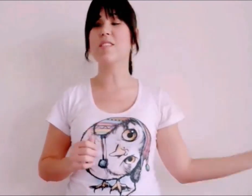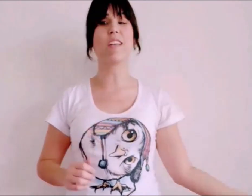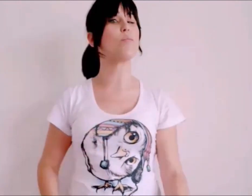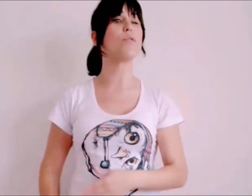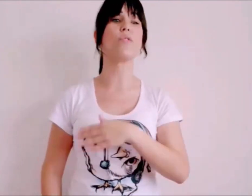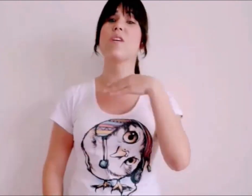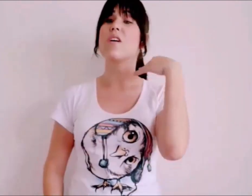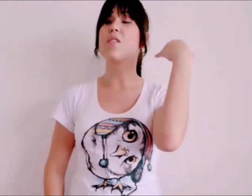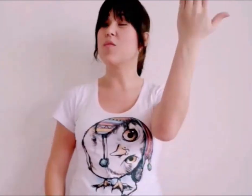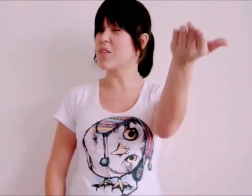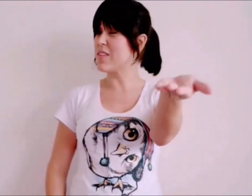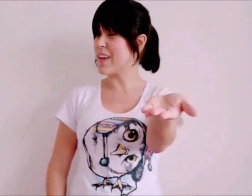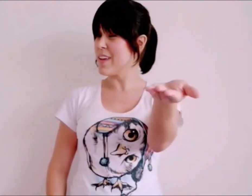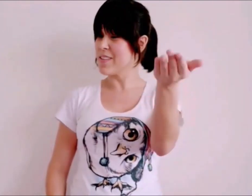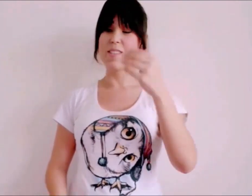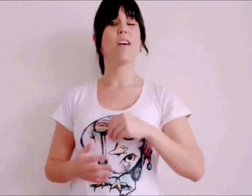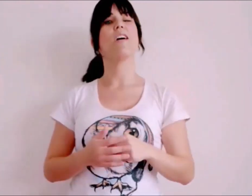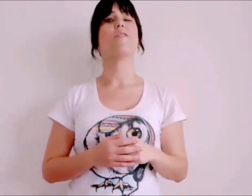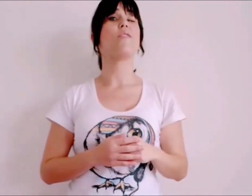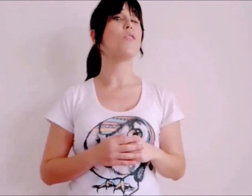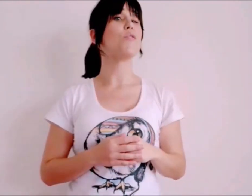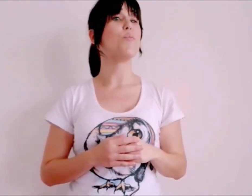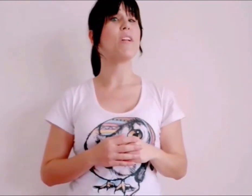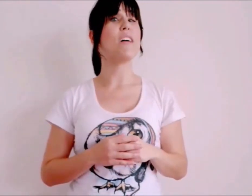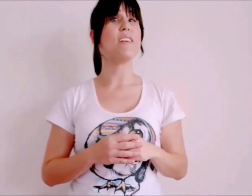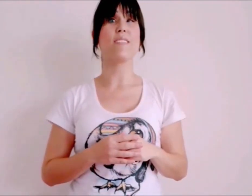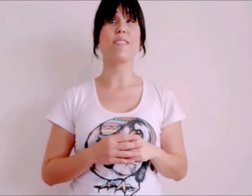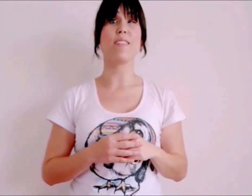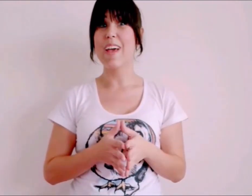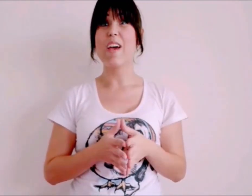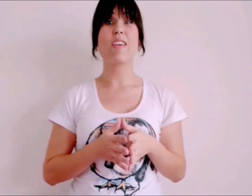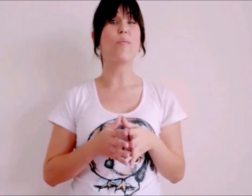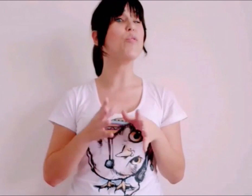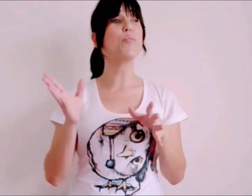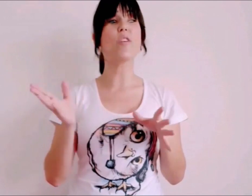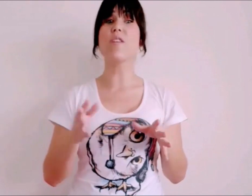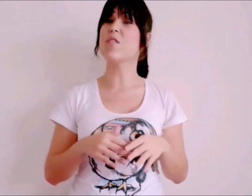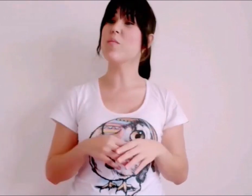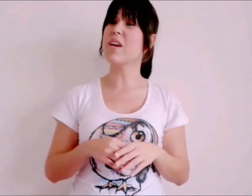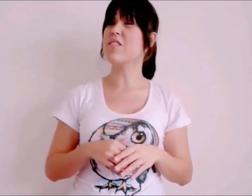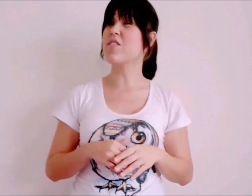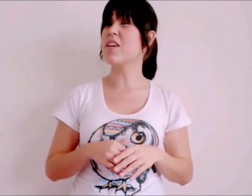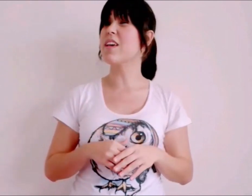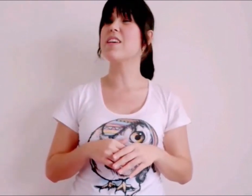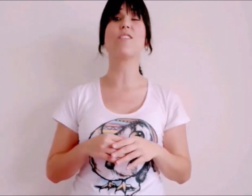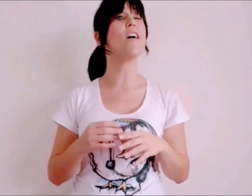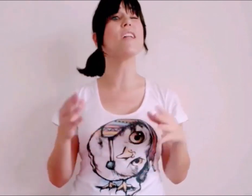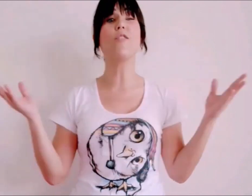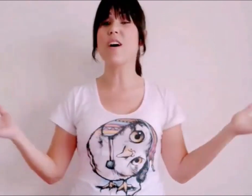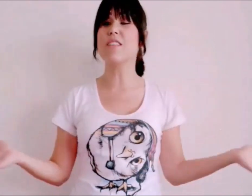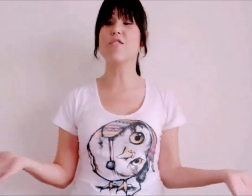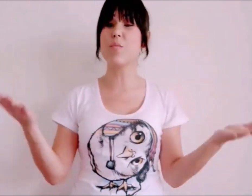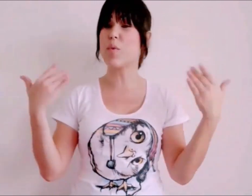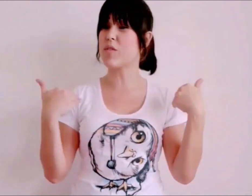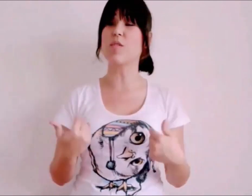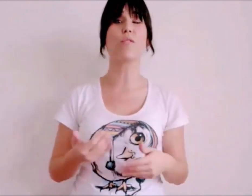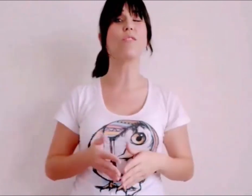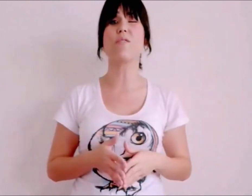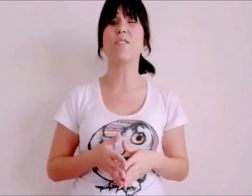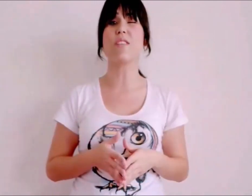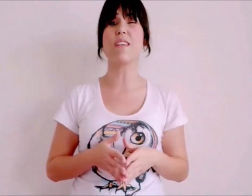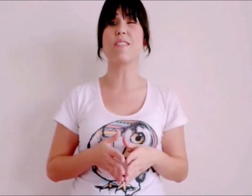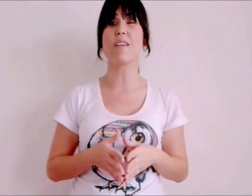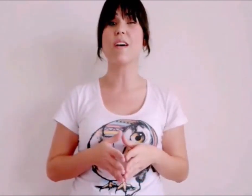de um lado nós temos você, falso moralista, que muito provavelmente ignoram o fato de que